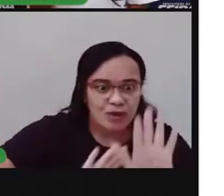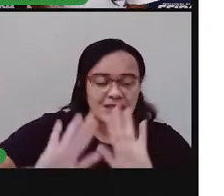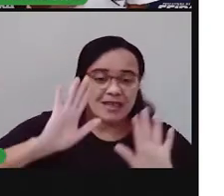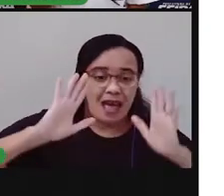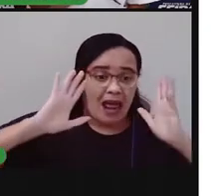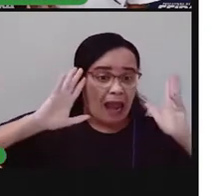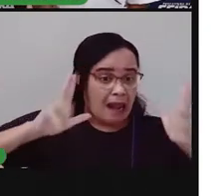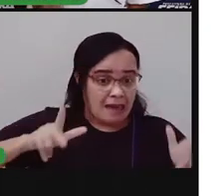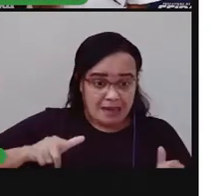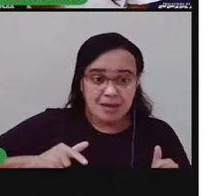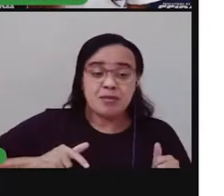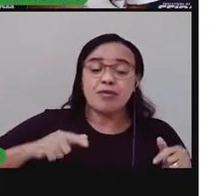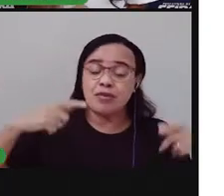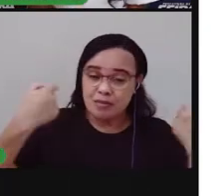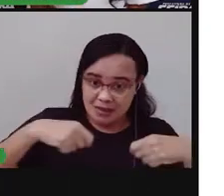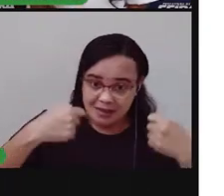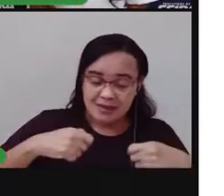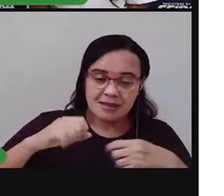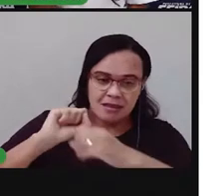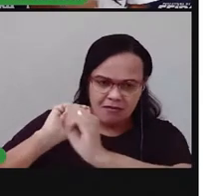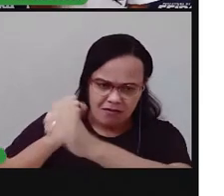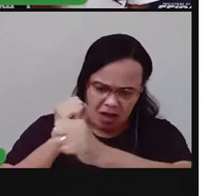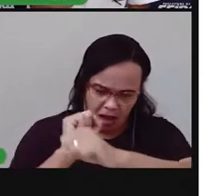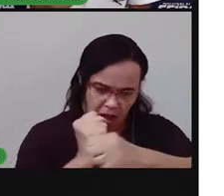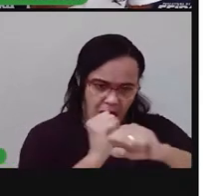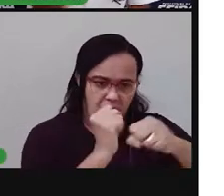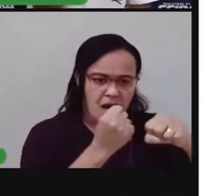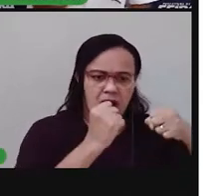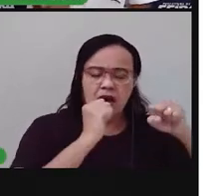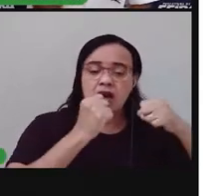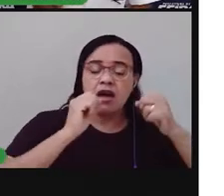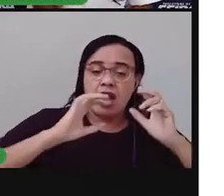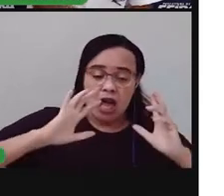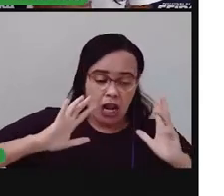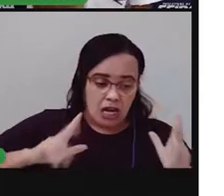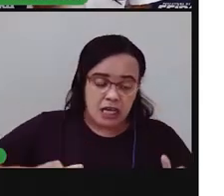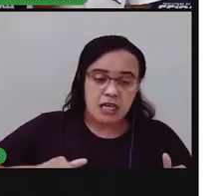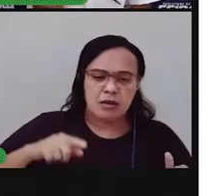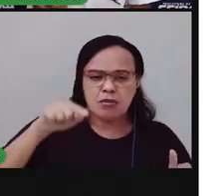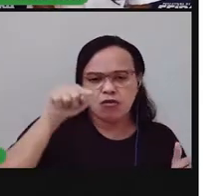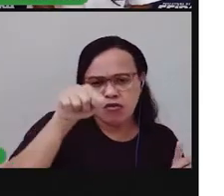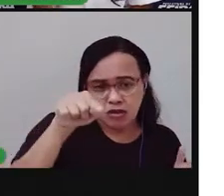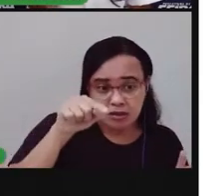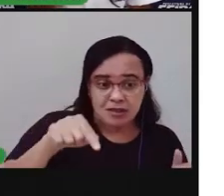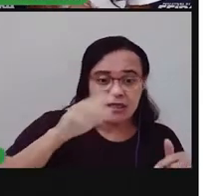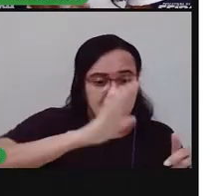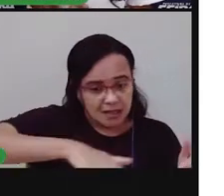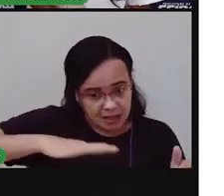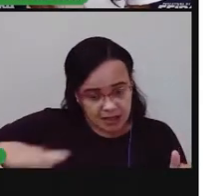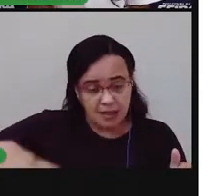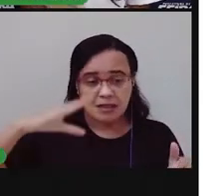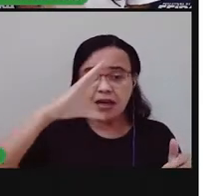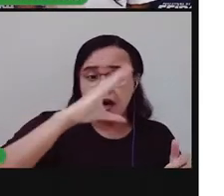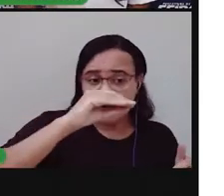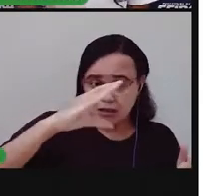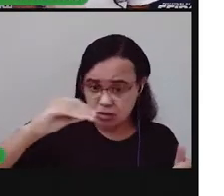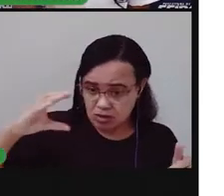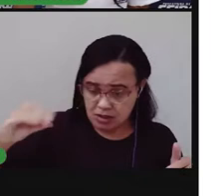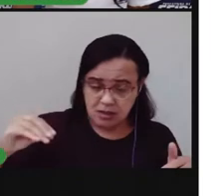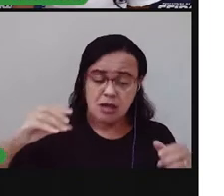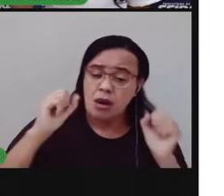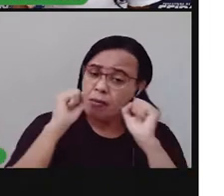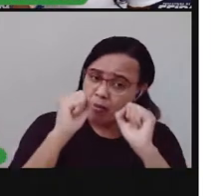criança adolescente pode ajudar nisso é uma tarefa mais leve mais simples você pode contribuir sim